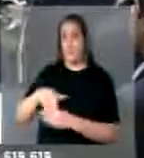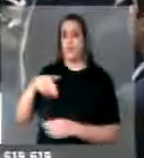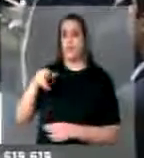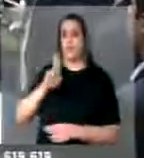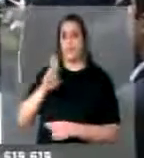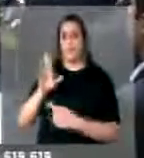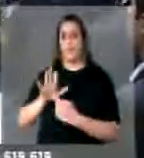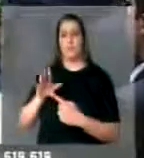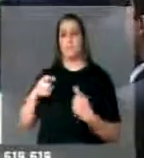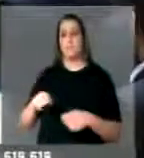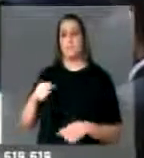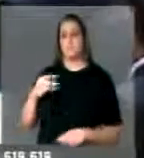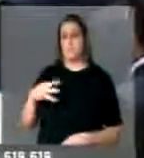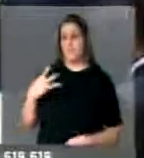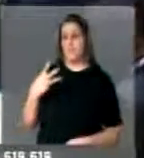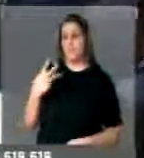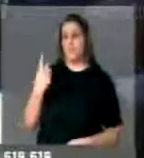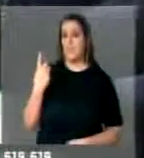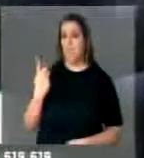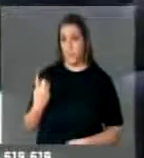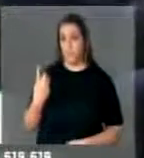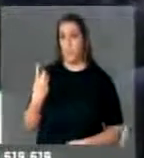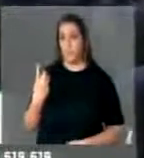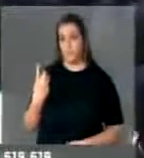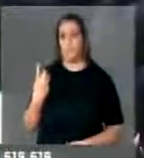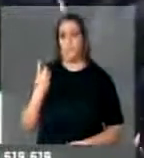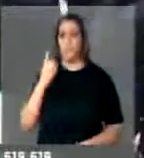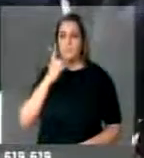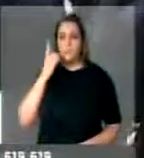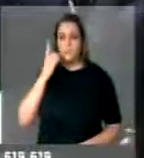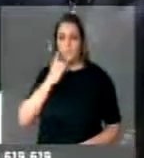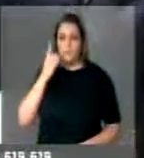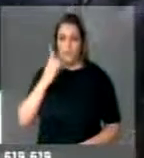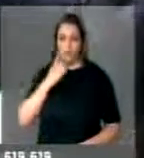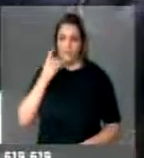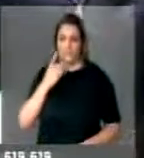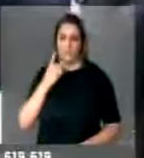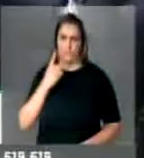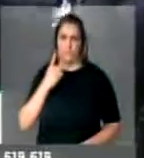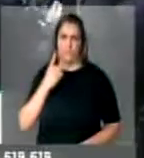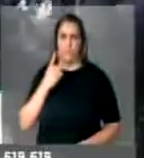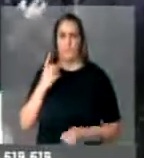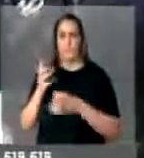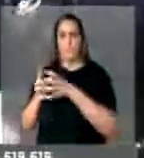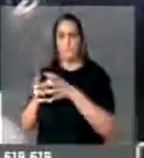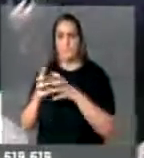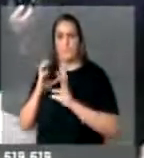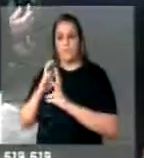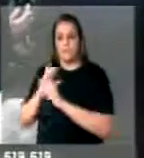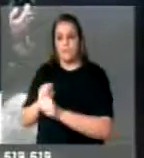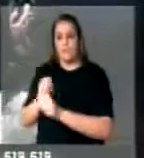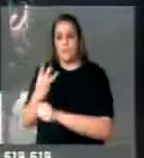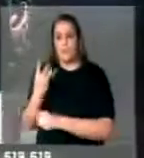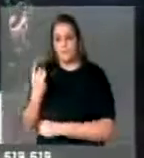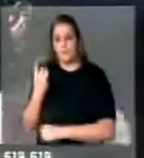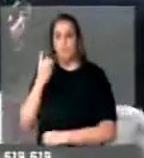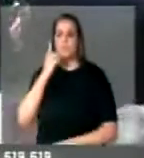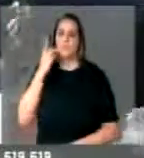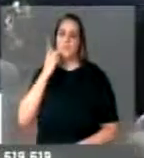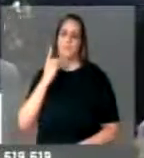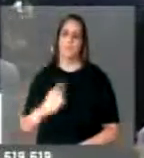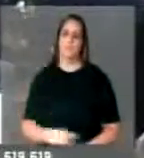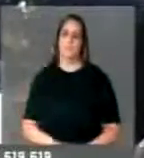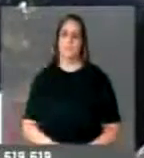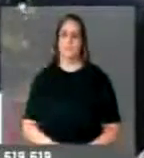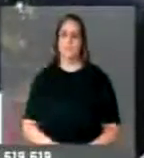31 votos ou partidos que representem essa quantidade de deputados. Obrigado, Dini. Deputado Wanderley Maracris, do PSDB de São Paulo.